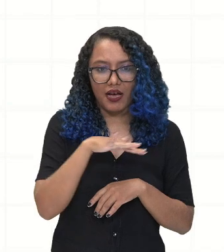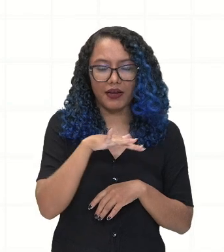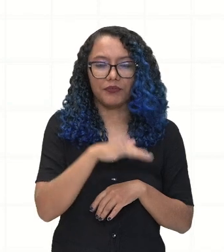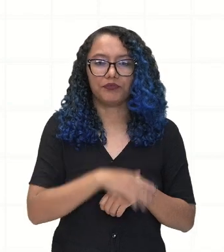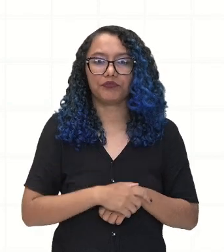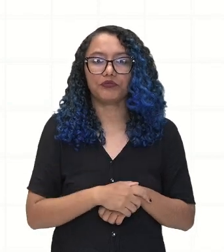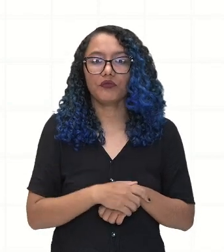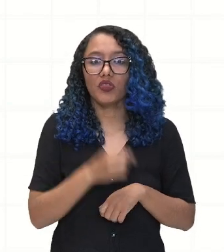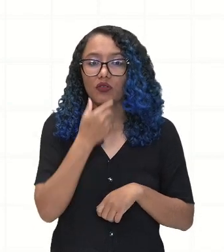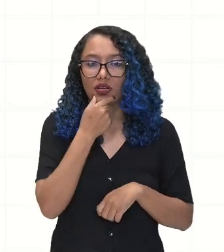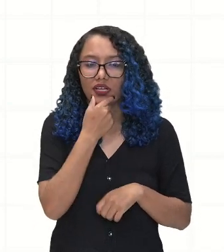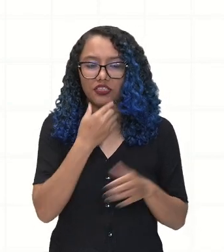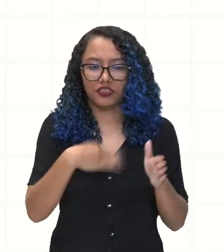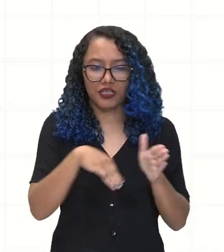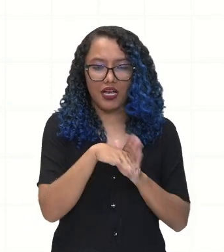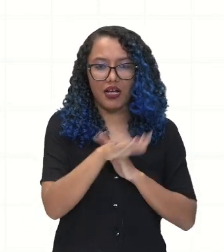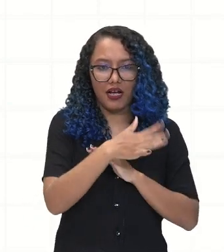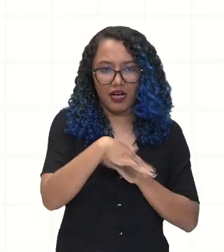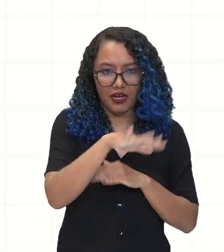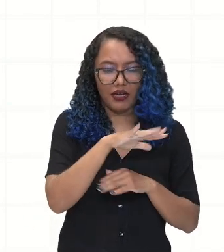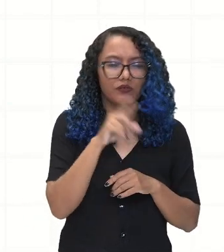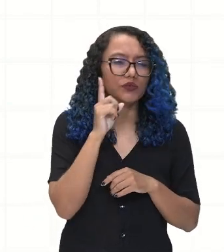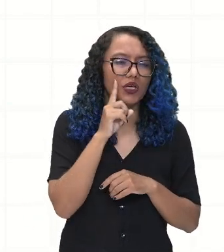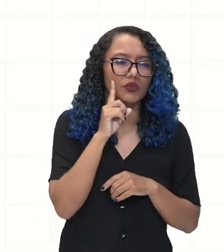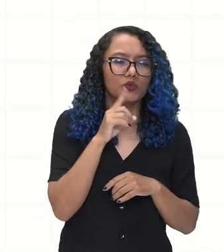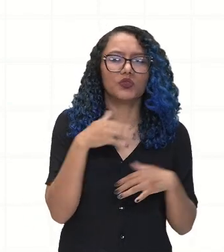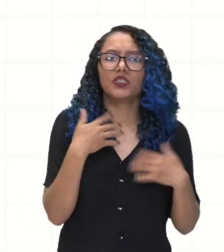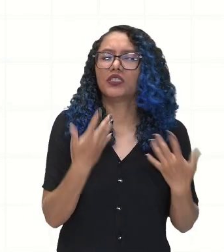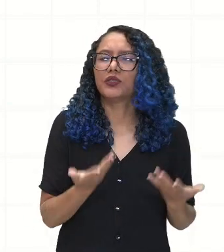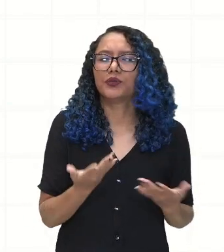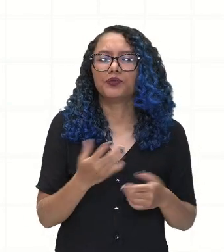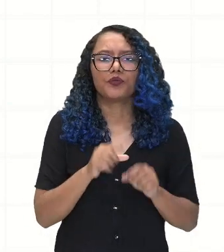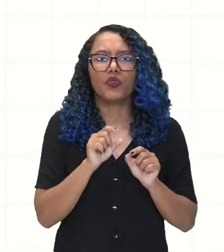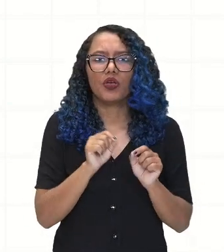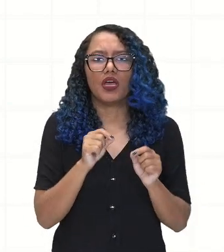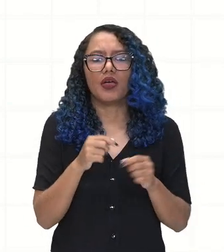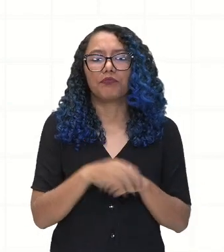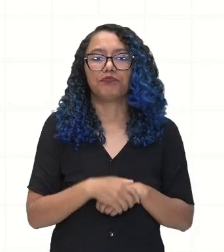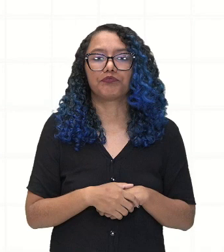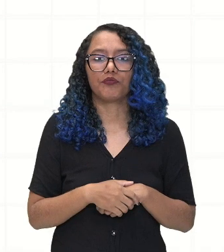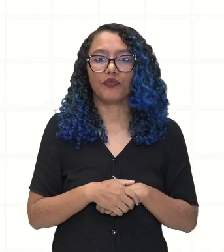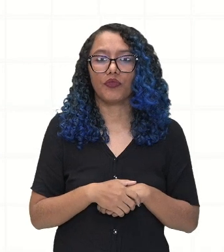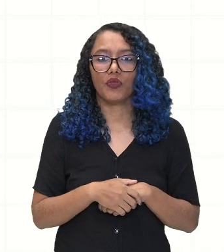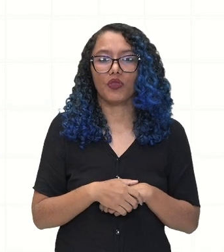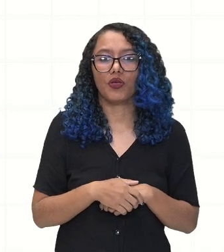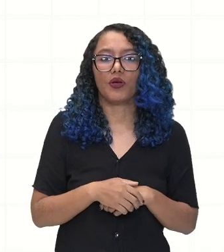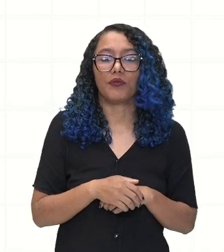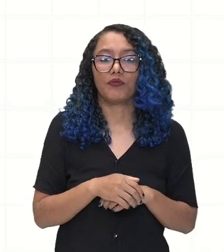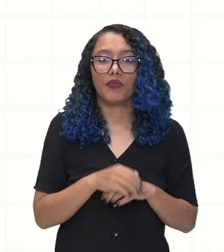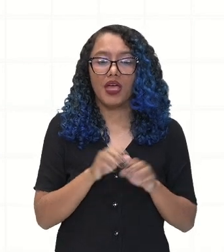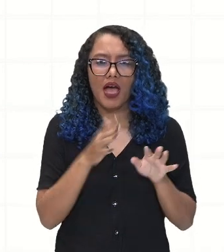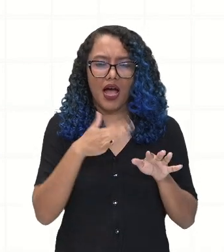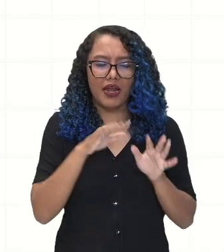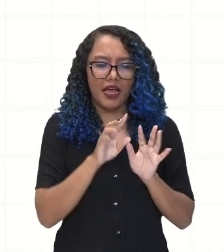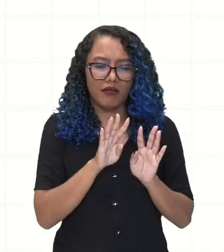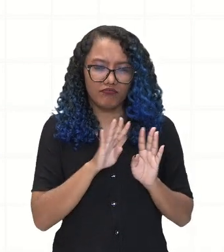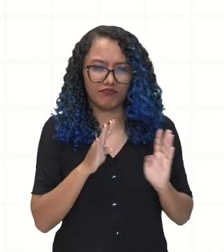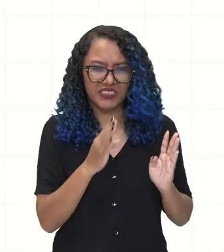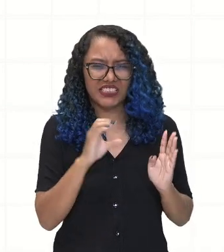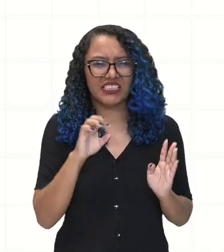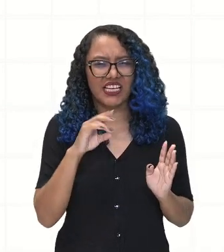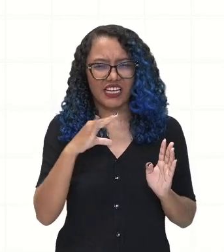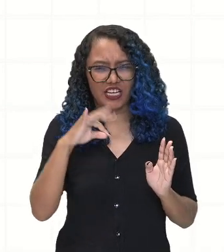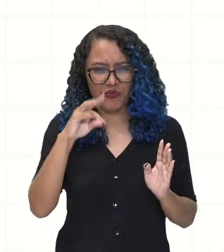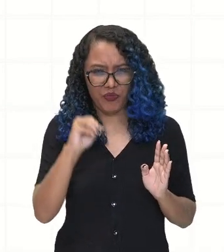O que seria essa política? Terras que antes eram usadas por toda a população inglesa, começaram a ser